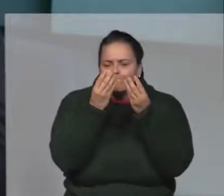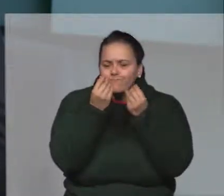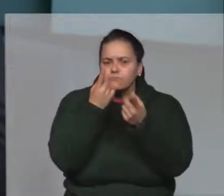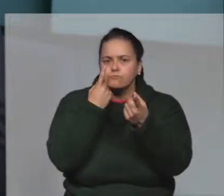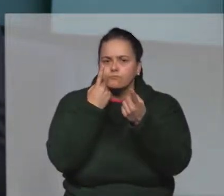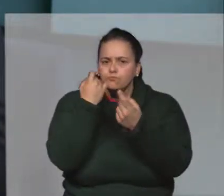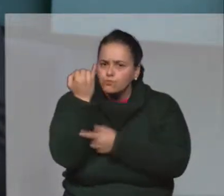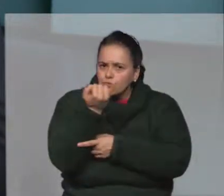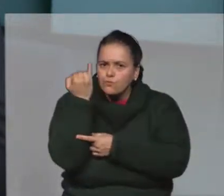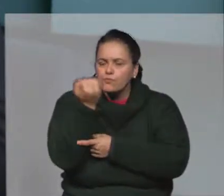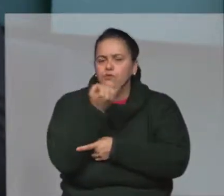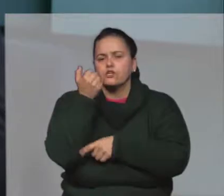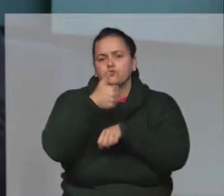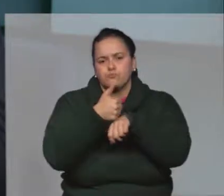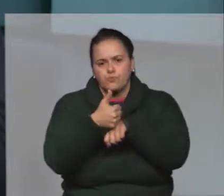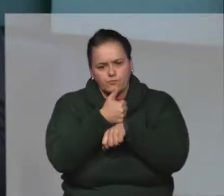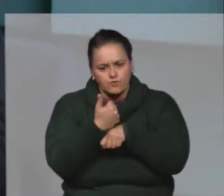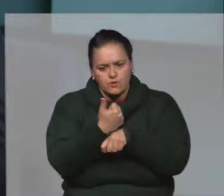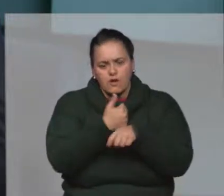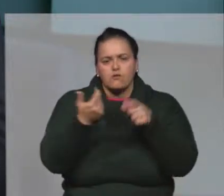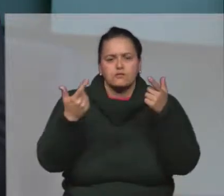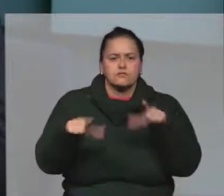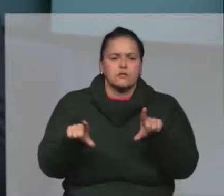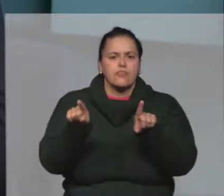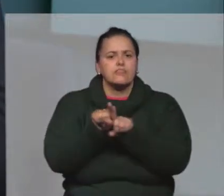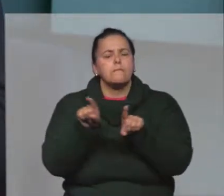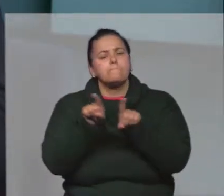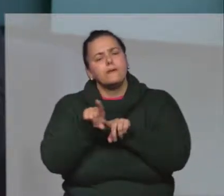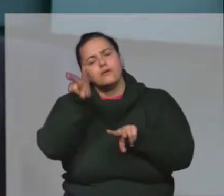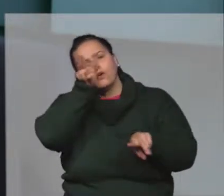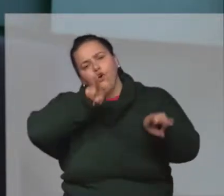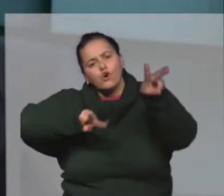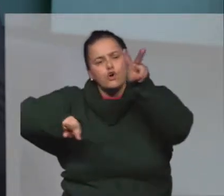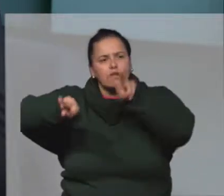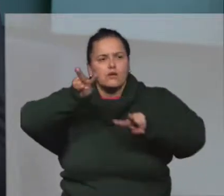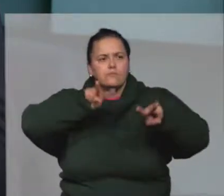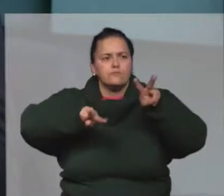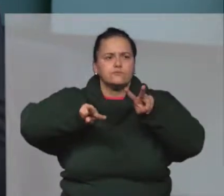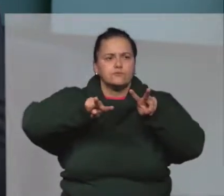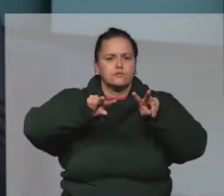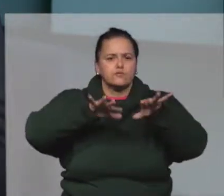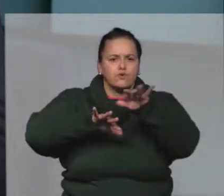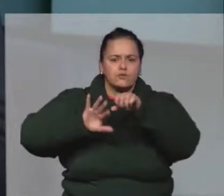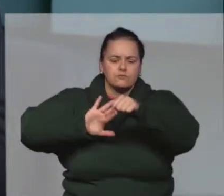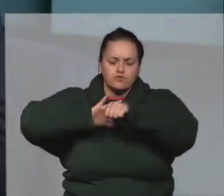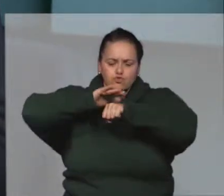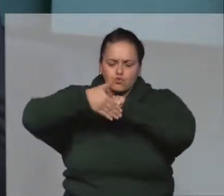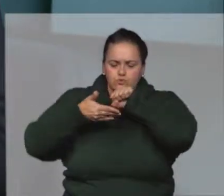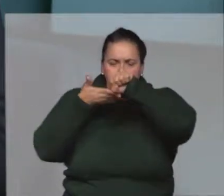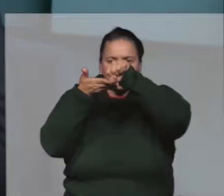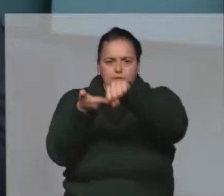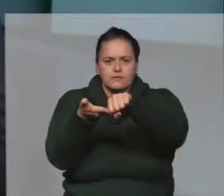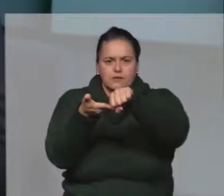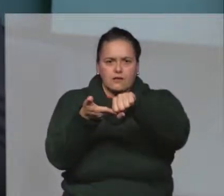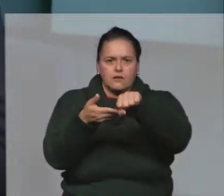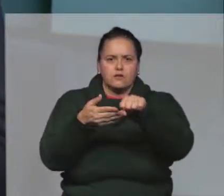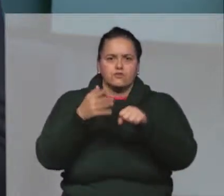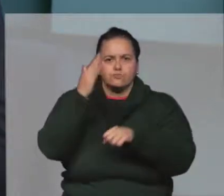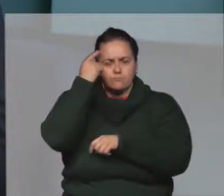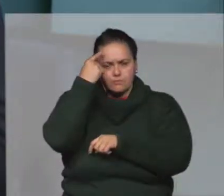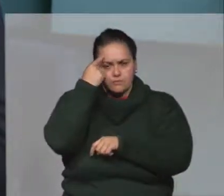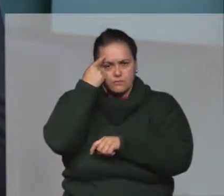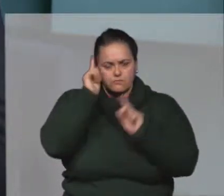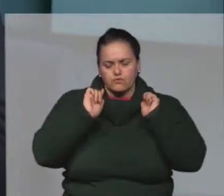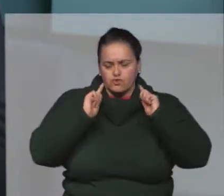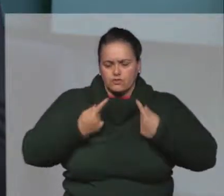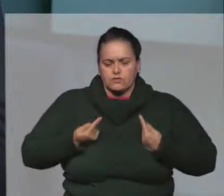aspecto muito importante para os profissionais dessa área. Também olhamos a parte das questões ambientais, e pensamos a gestão